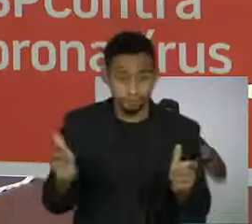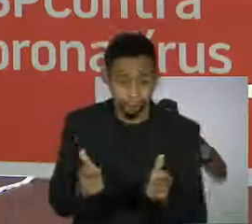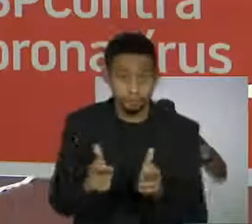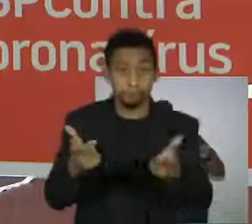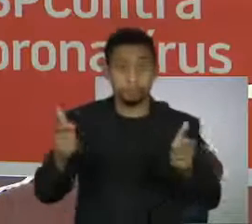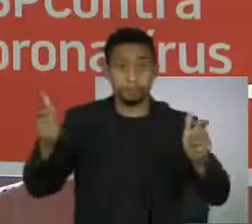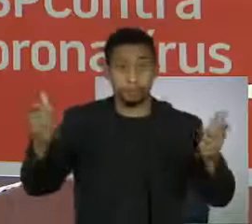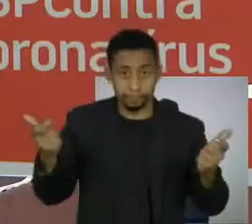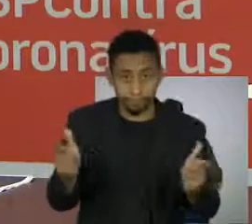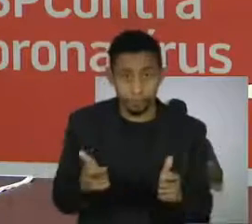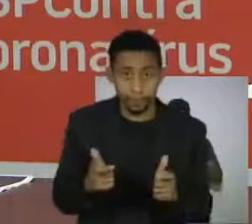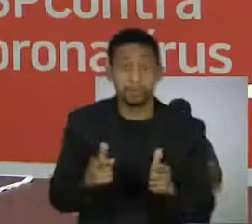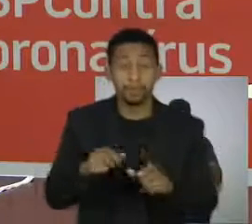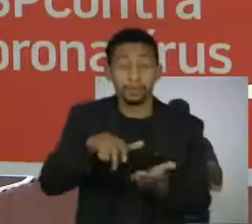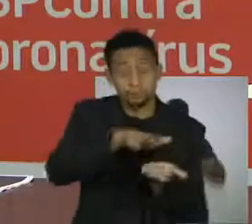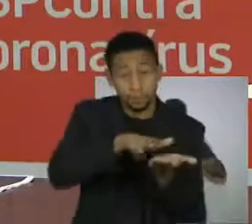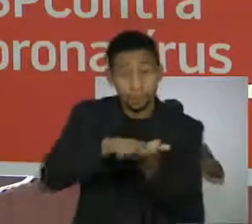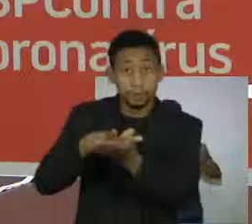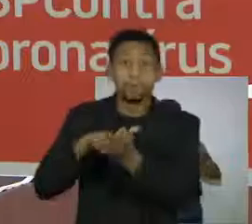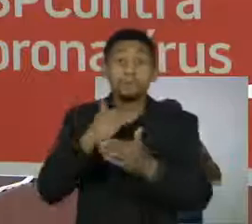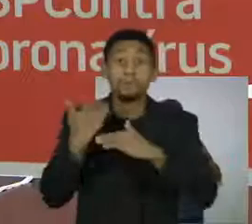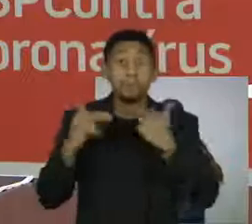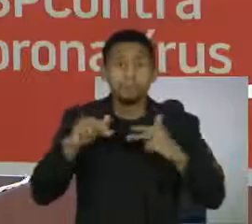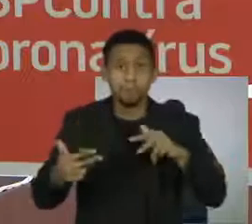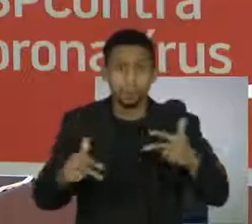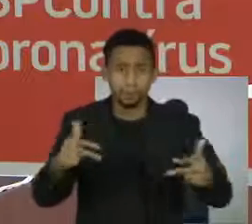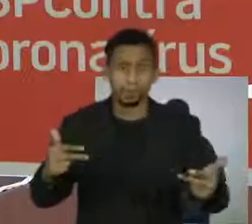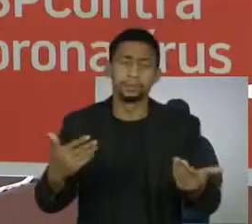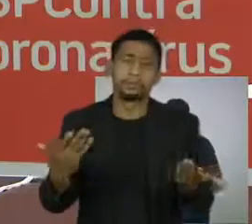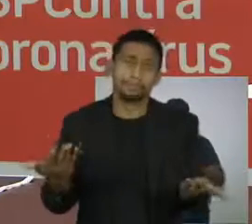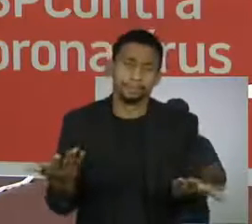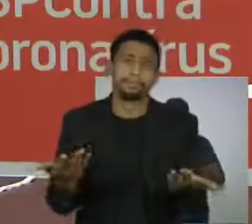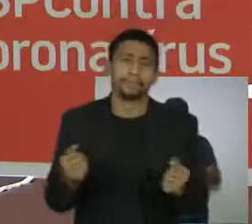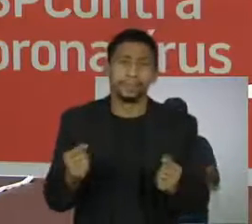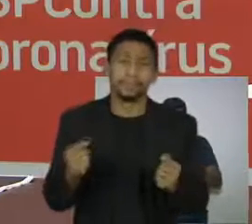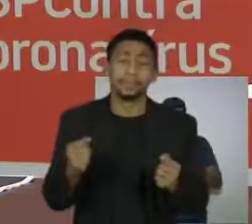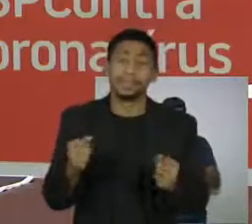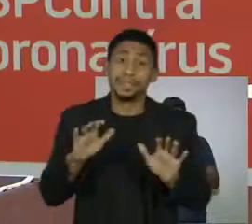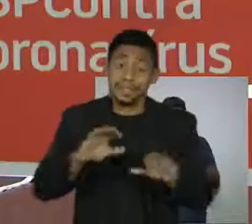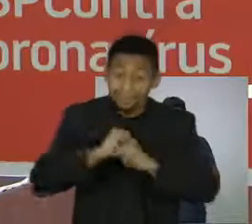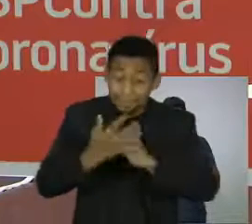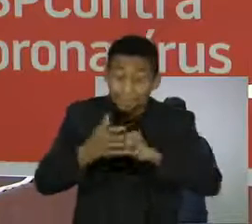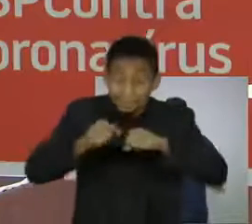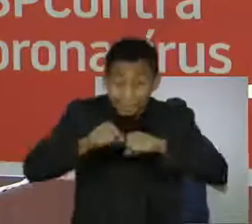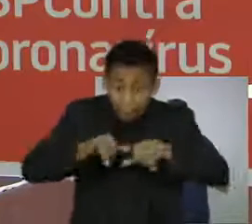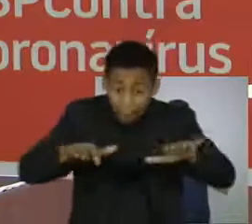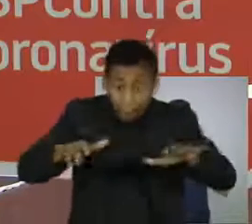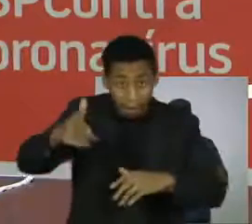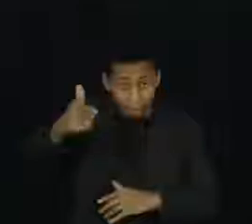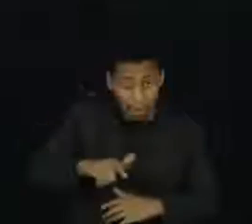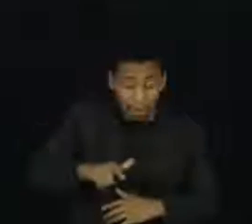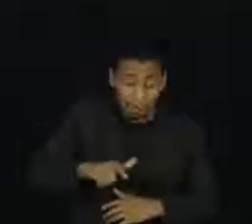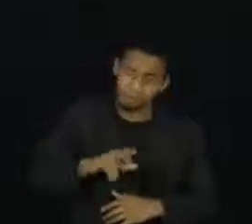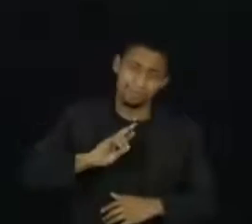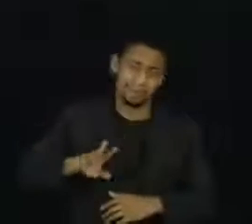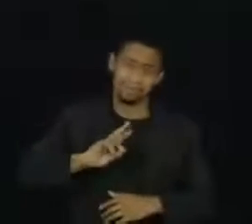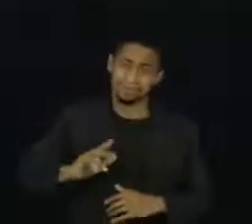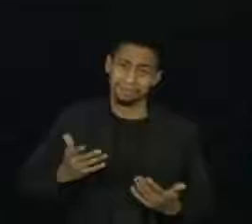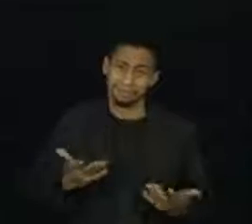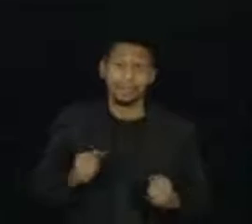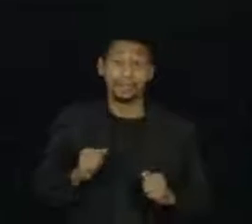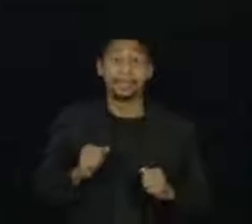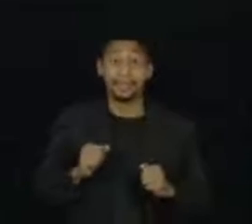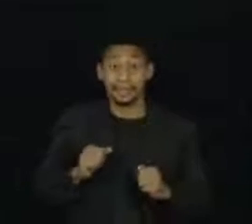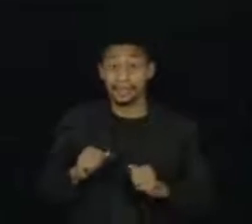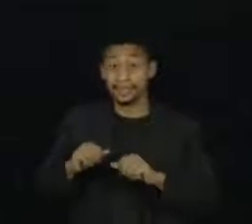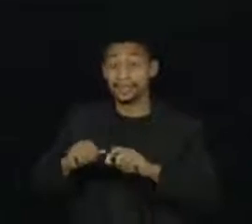óbitos e de internações. Então não dá para dizermos que nós estamos numa segunda onda. Seguramente não estamos. A liberação